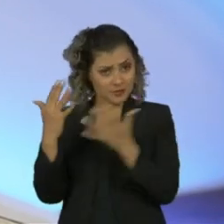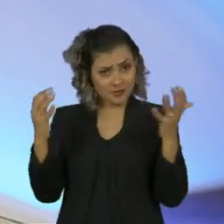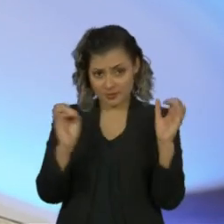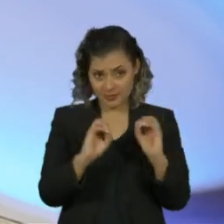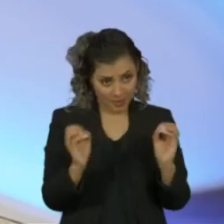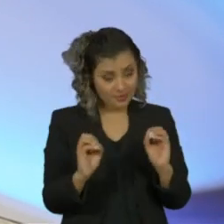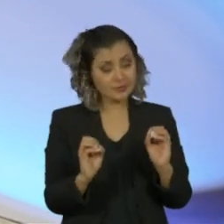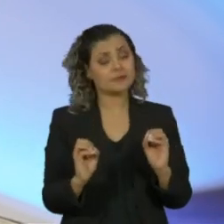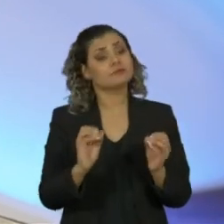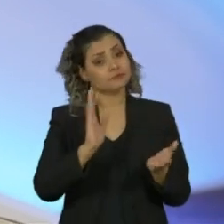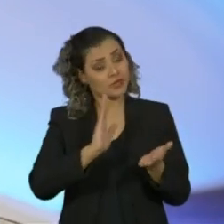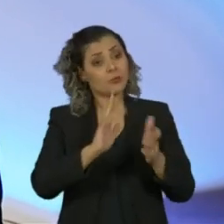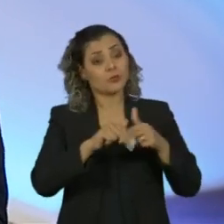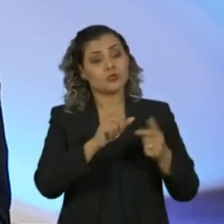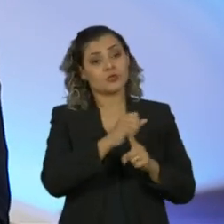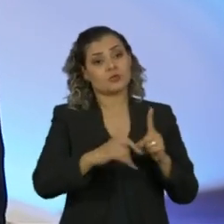o custo para a sociedade brasileira vai ser muito grande.